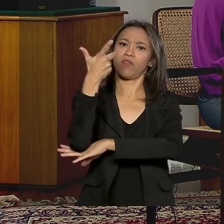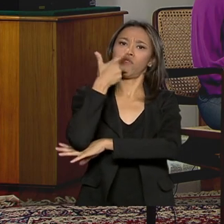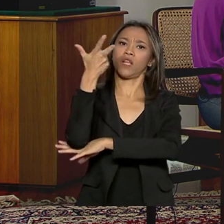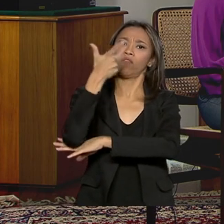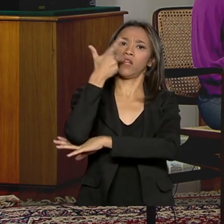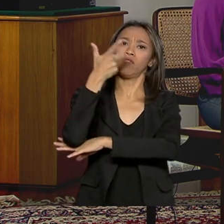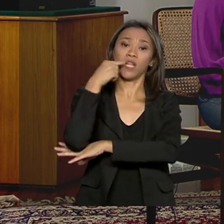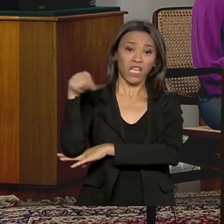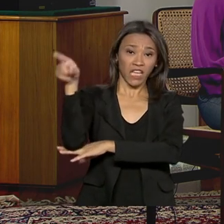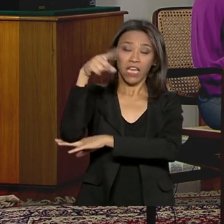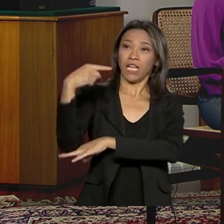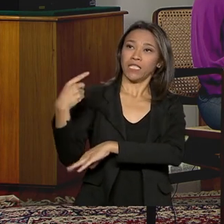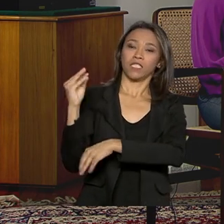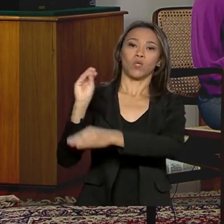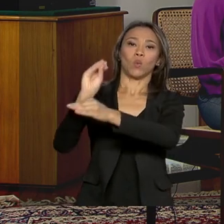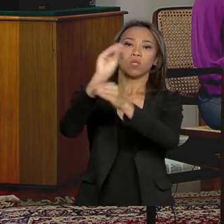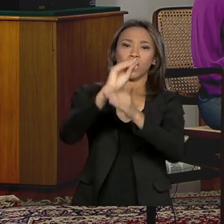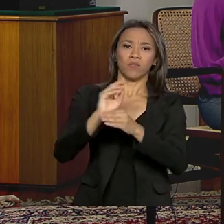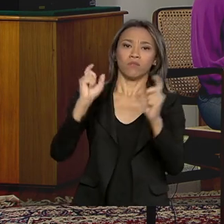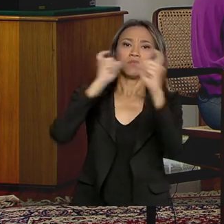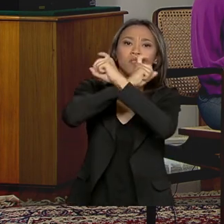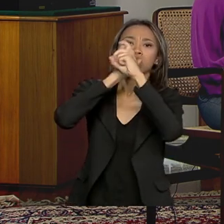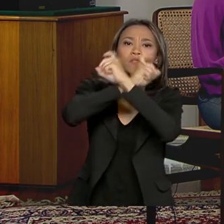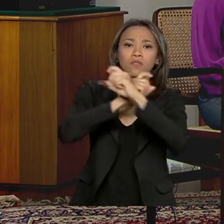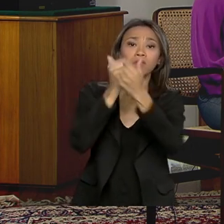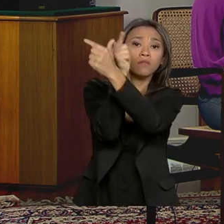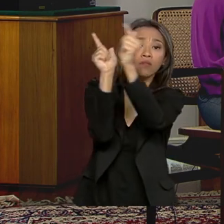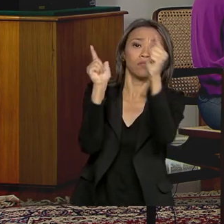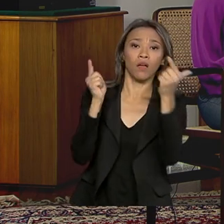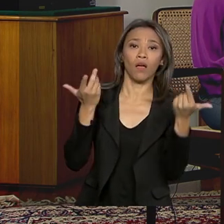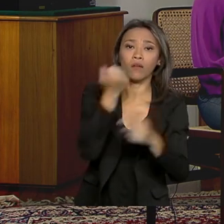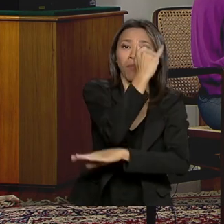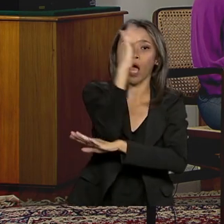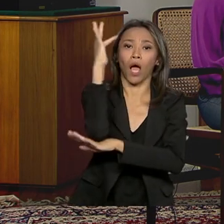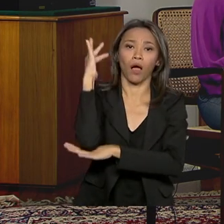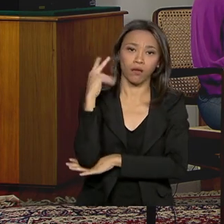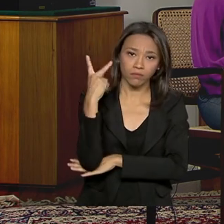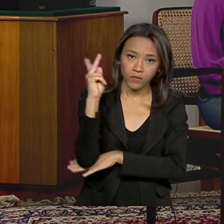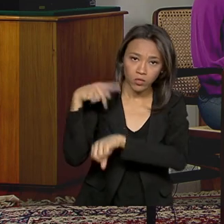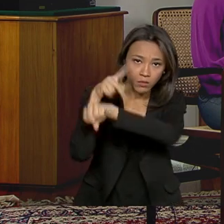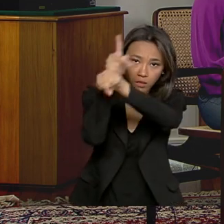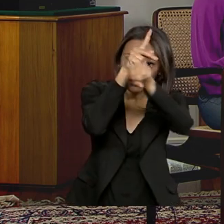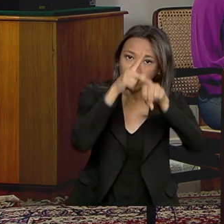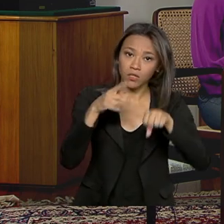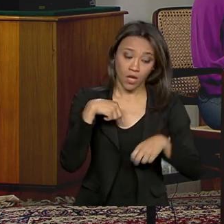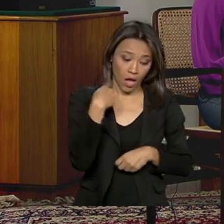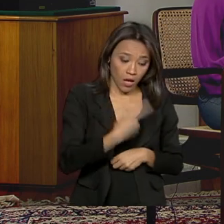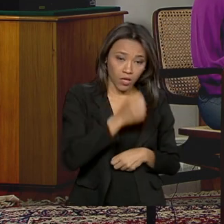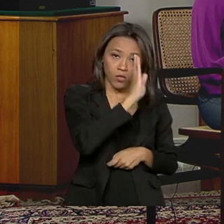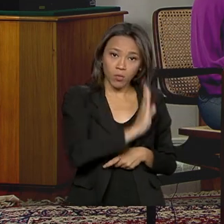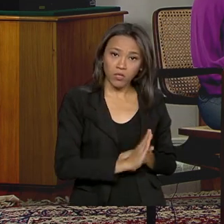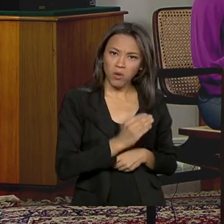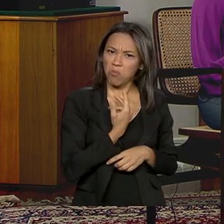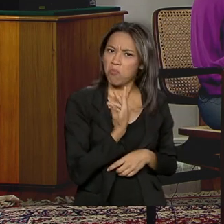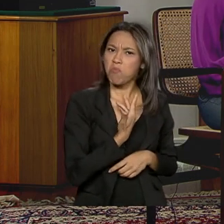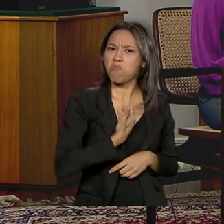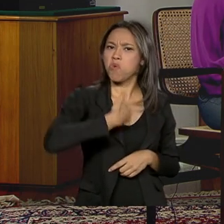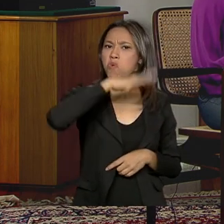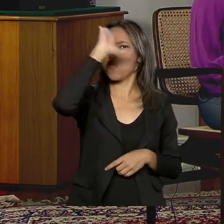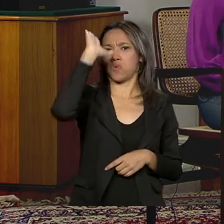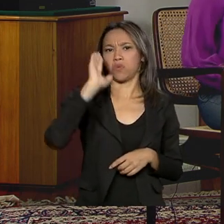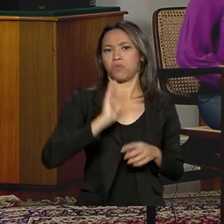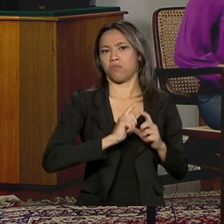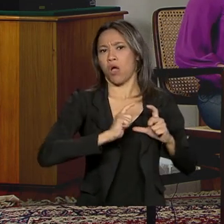grandes preservadores da humanidade. Mentira! O nosso coeficiente de preservação é muito maior que o deles.